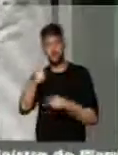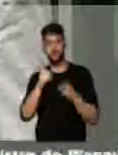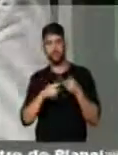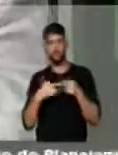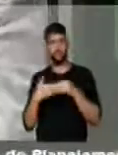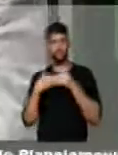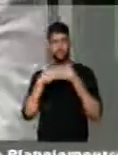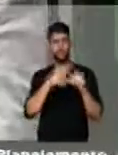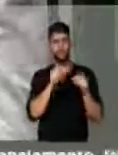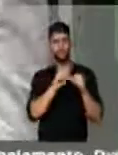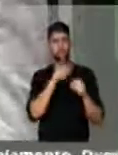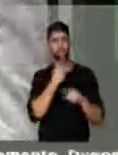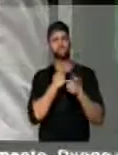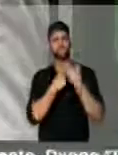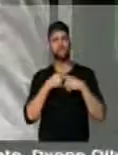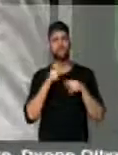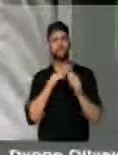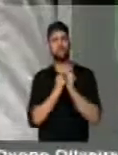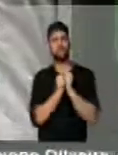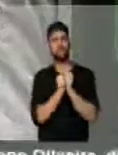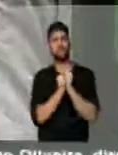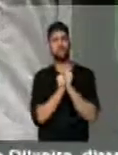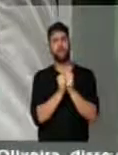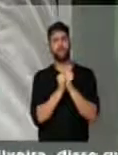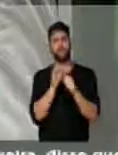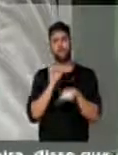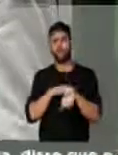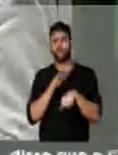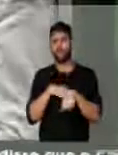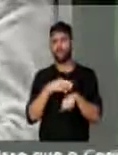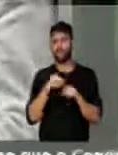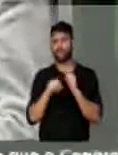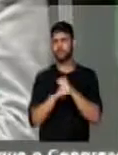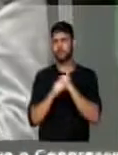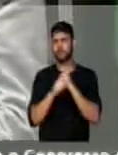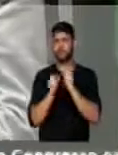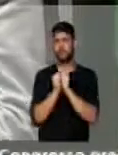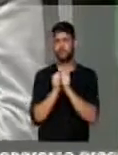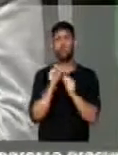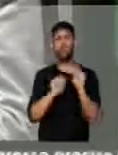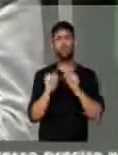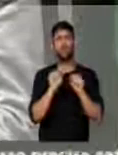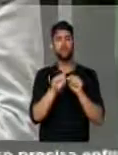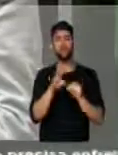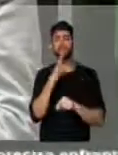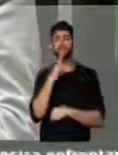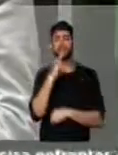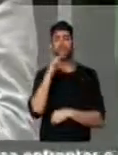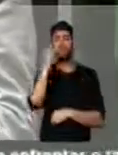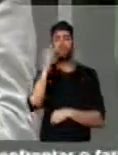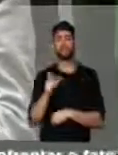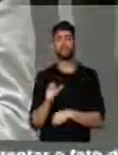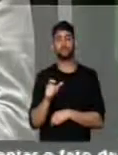eu fui realizar um desejo que me acompanhava há muito tempo, que era o de conhecer